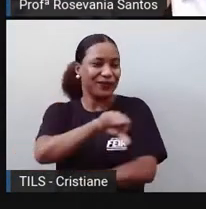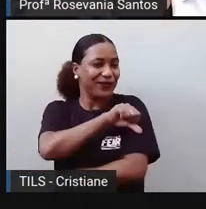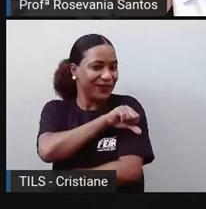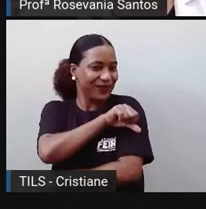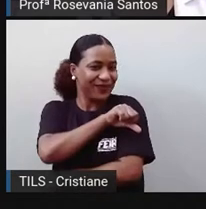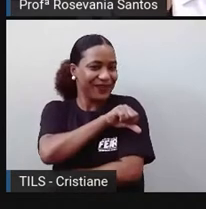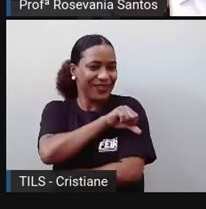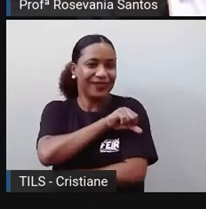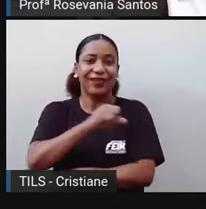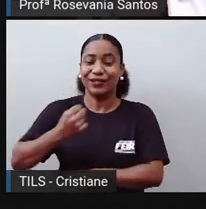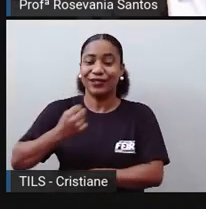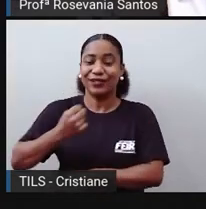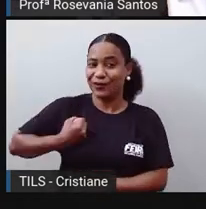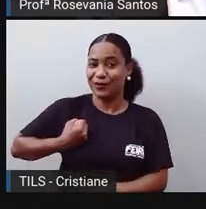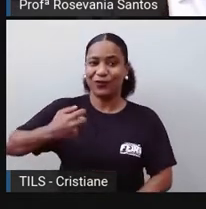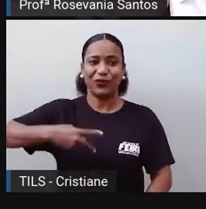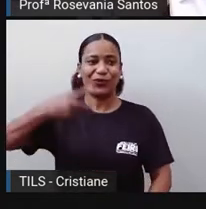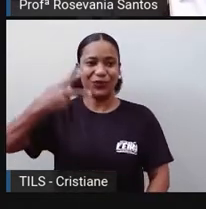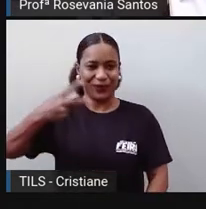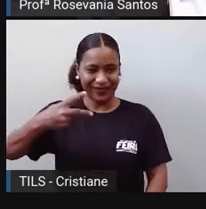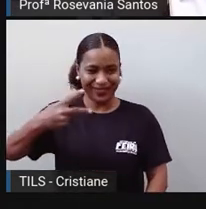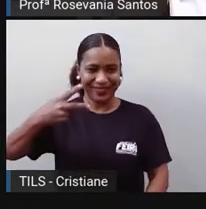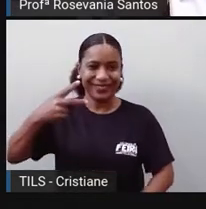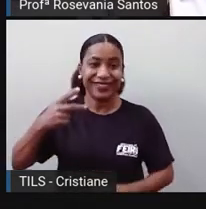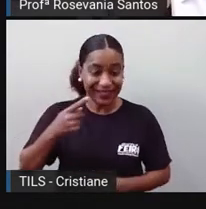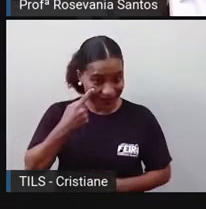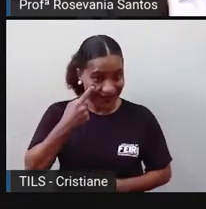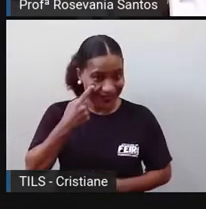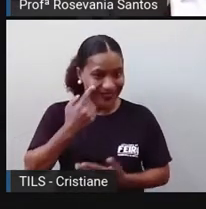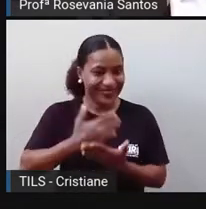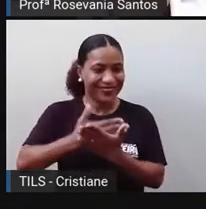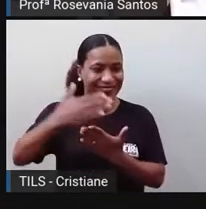2, é a nossa segunda aula. Então vamos lá?